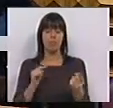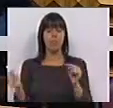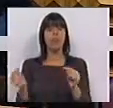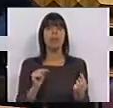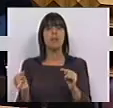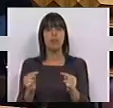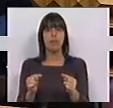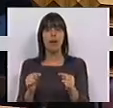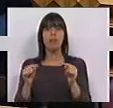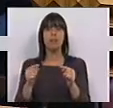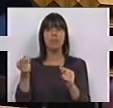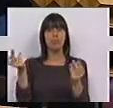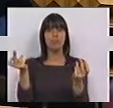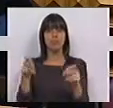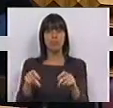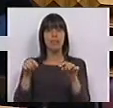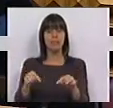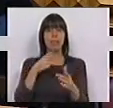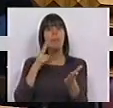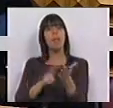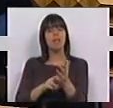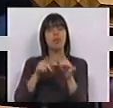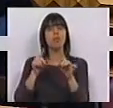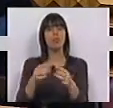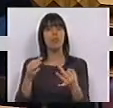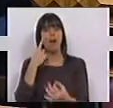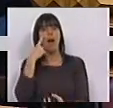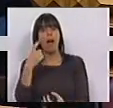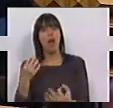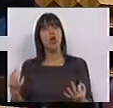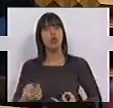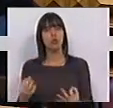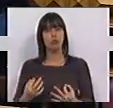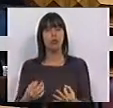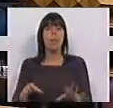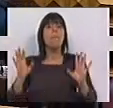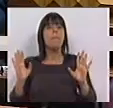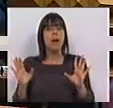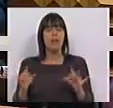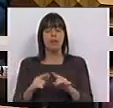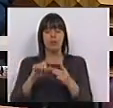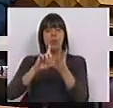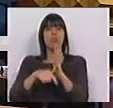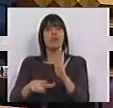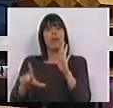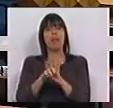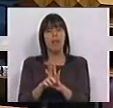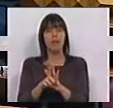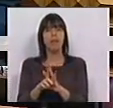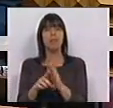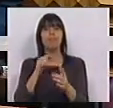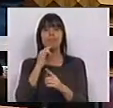debate a é ocorrido, essa razão foi reconhecida. Porém, o Projeto de Lei